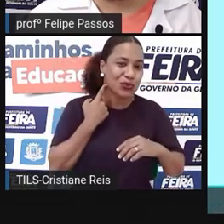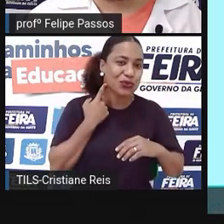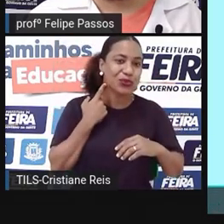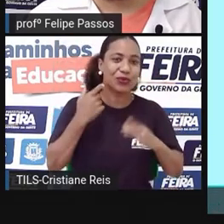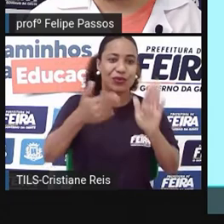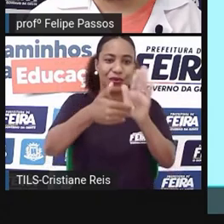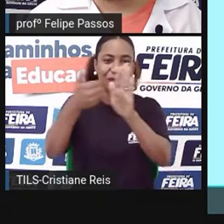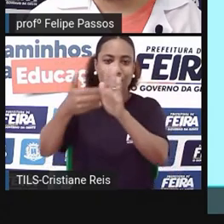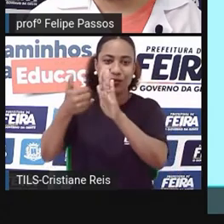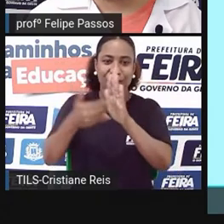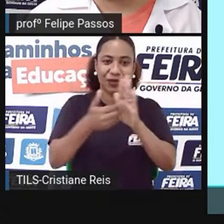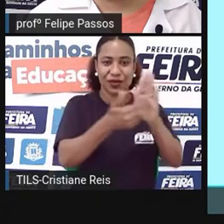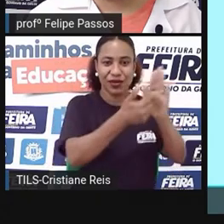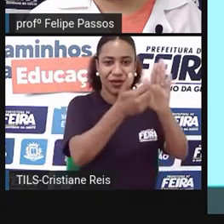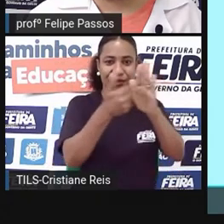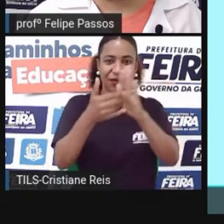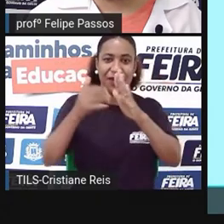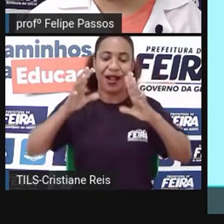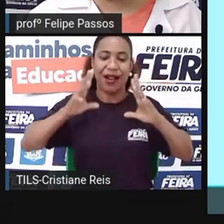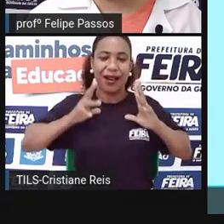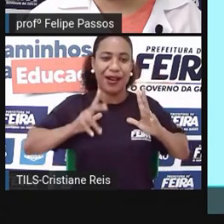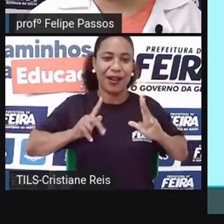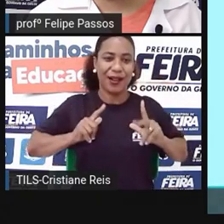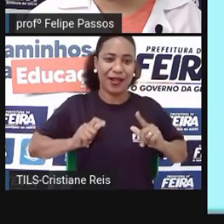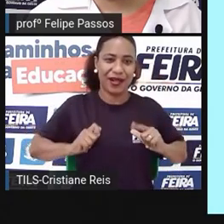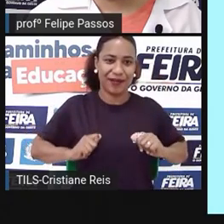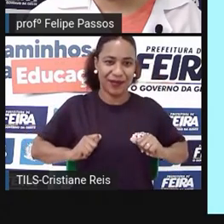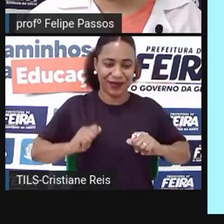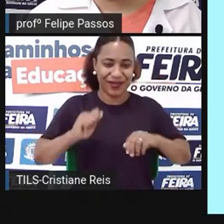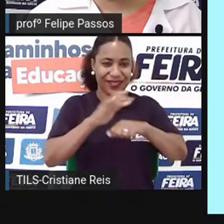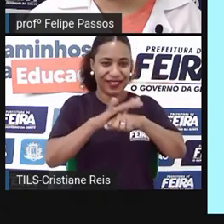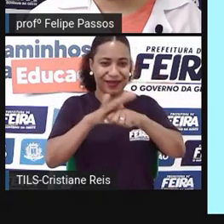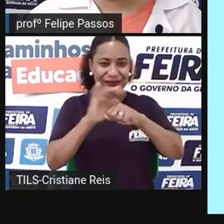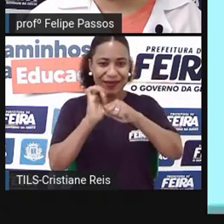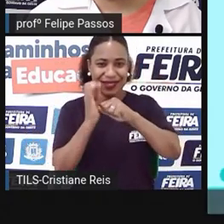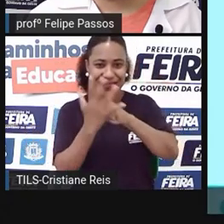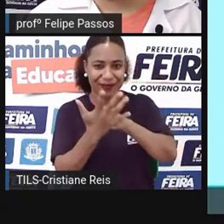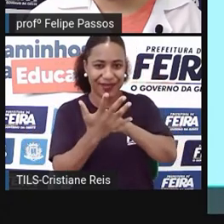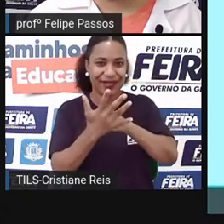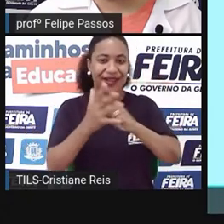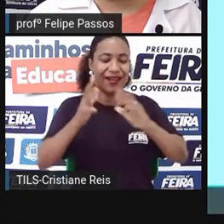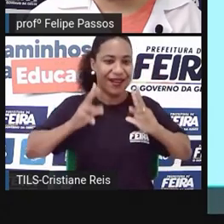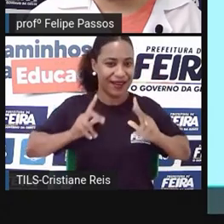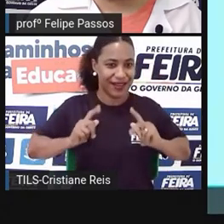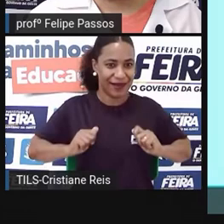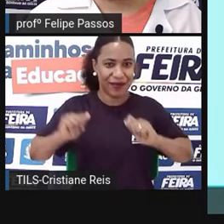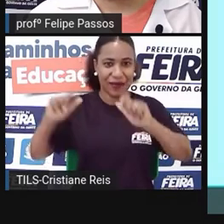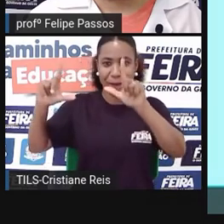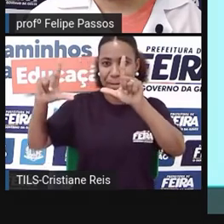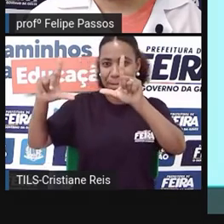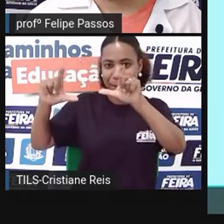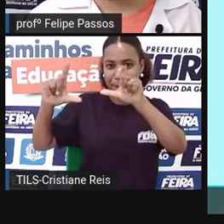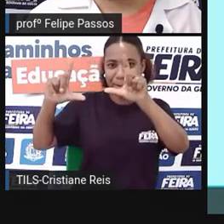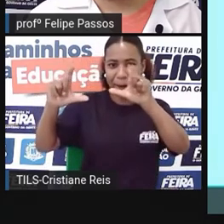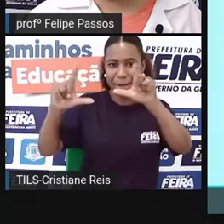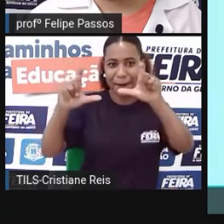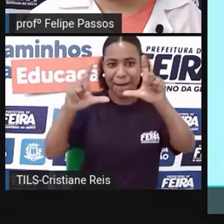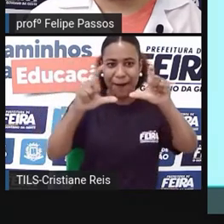me deu a ideia logo de ser feito no início da pandemia, que a rua estava mais vazia e eu fui lá e consegui fazer esse registro.